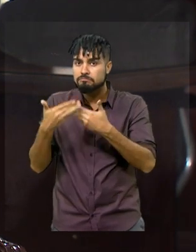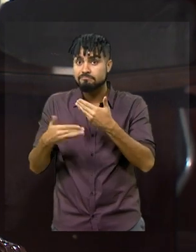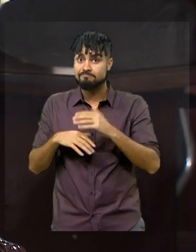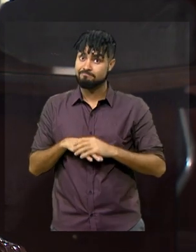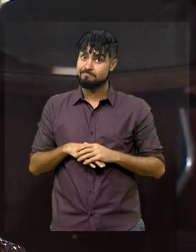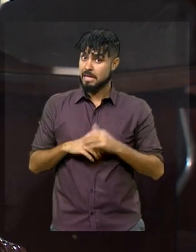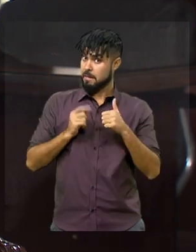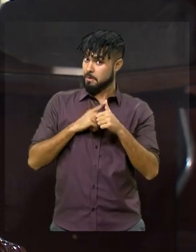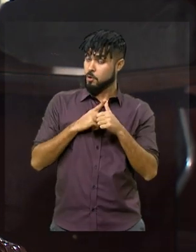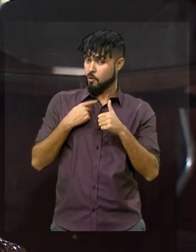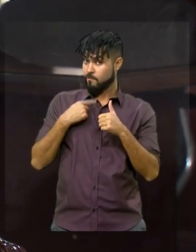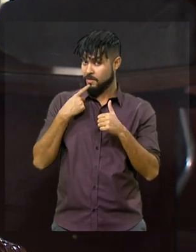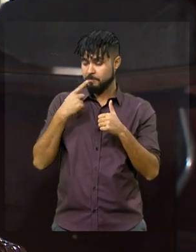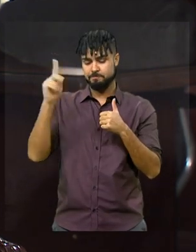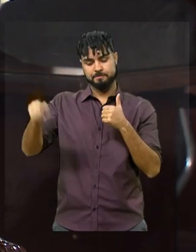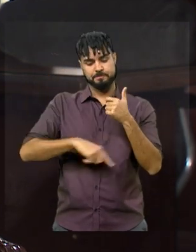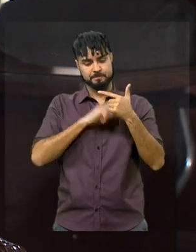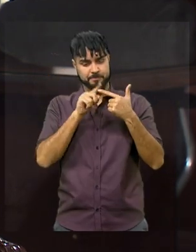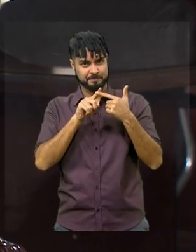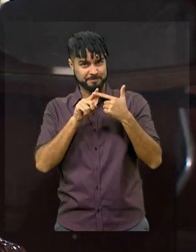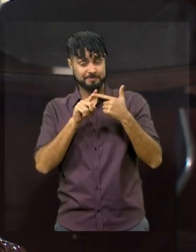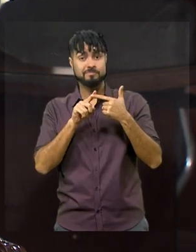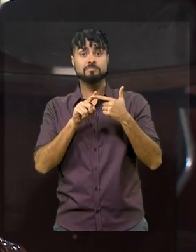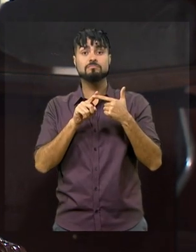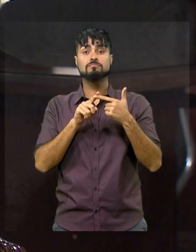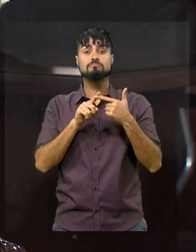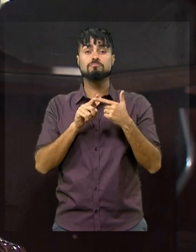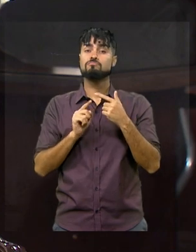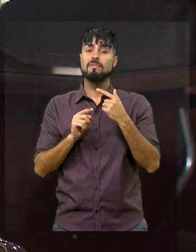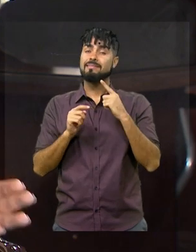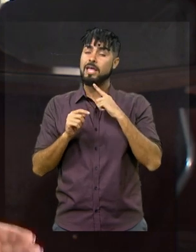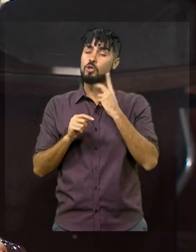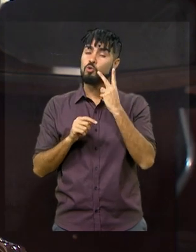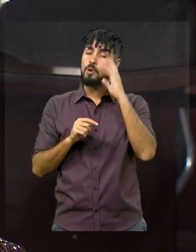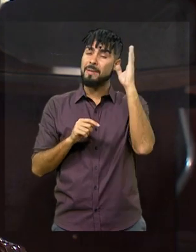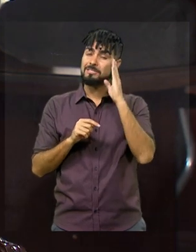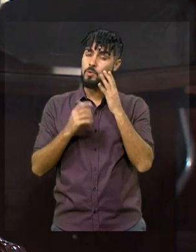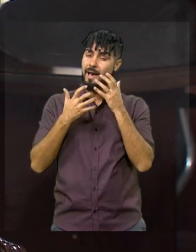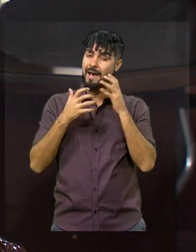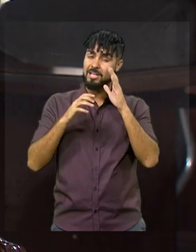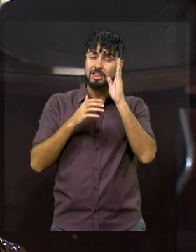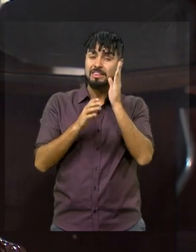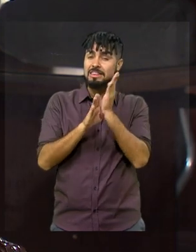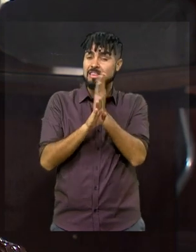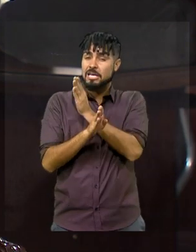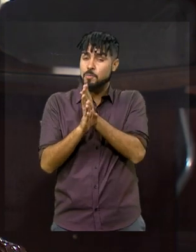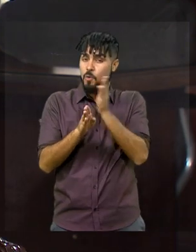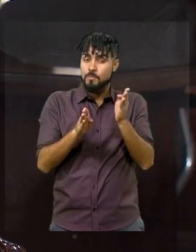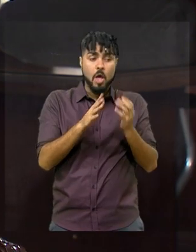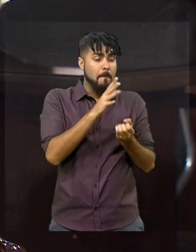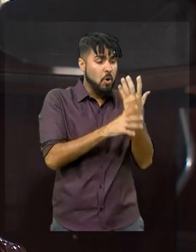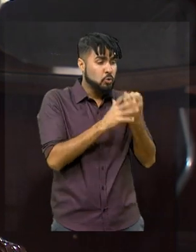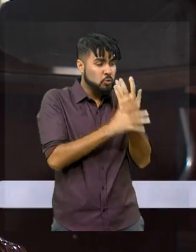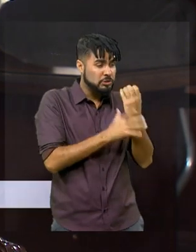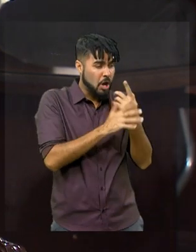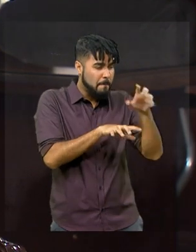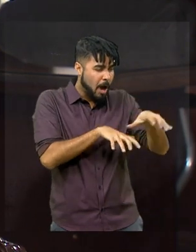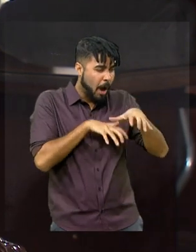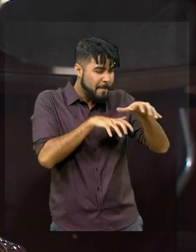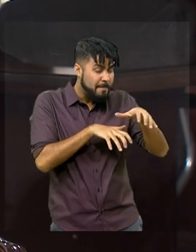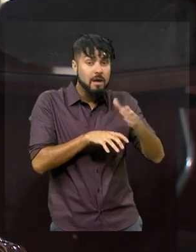primeiro ponto. E segundo ponto, nós temos dois Brasis. Nós temos o Brasil que produz e nós temos o Brasil que consome.